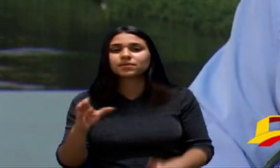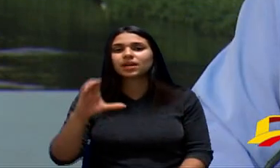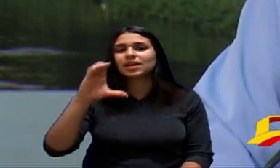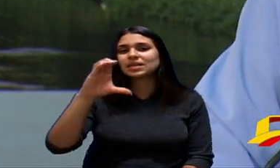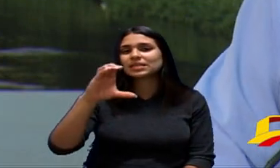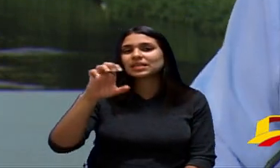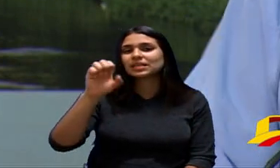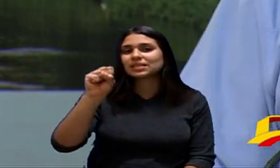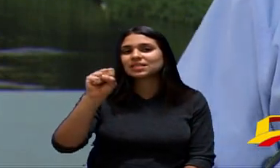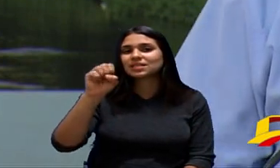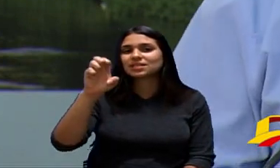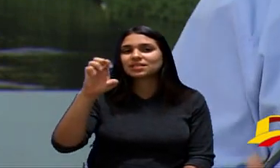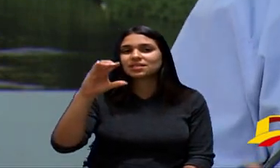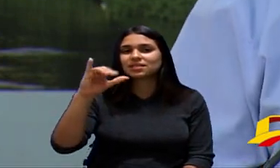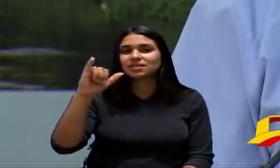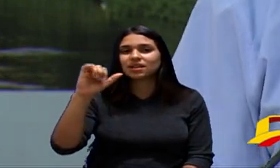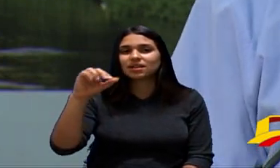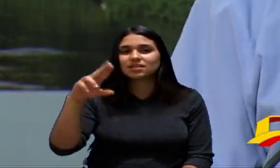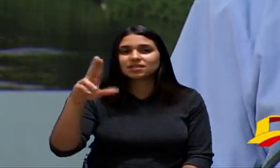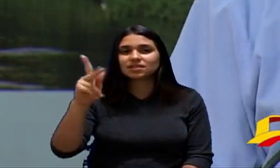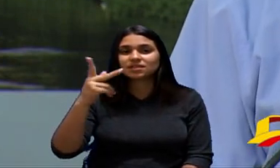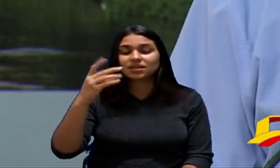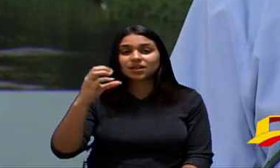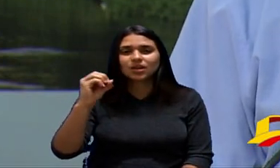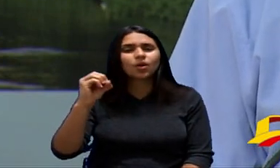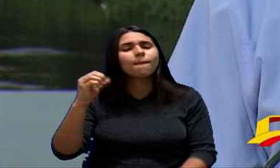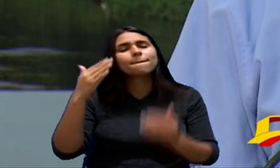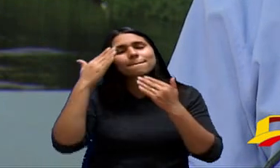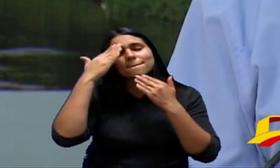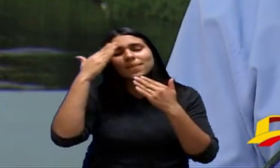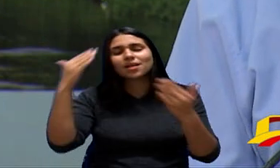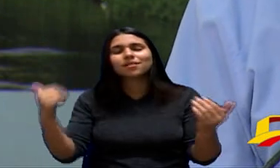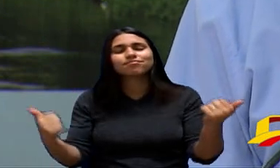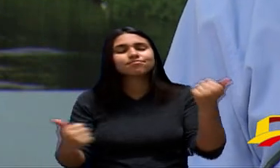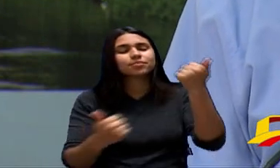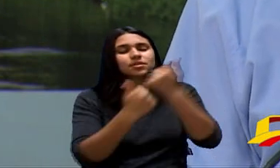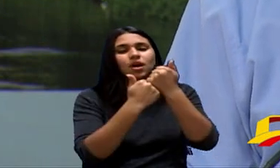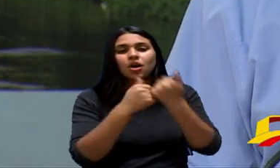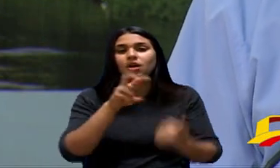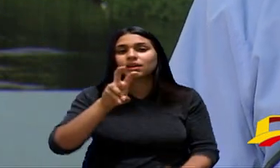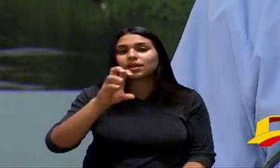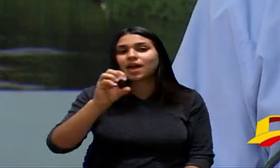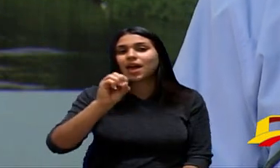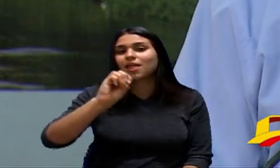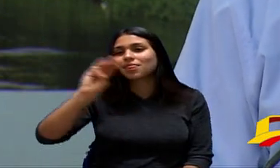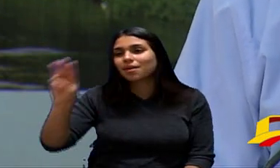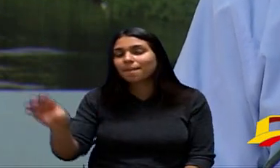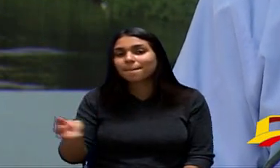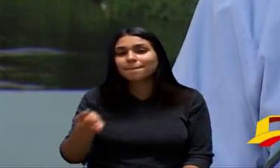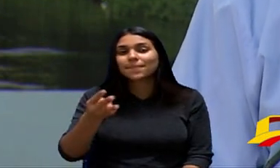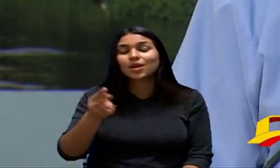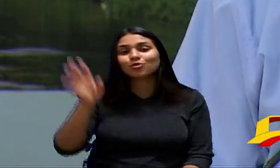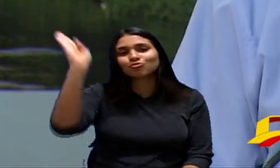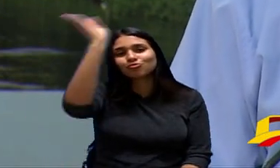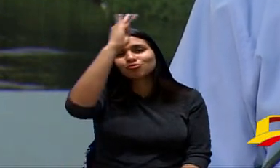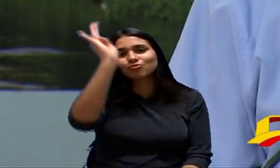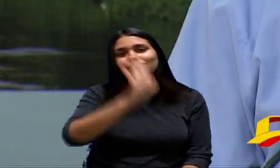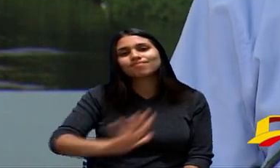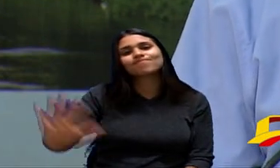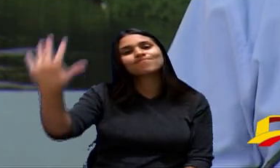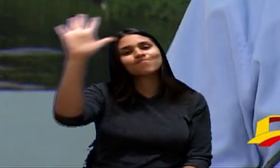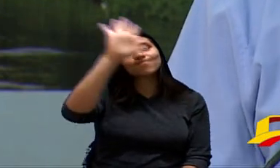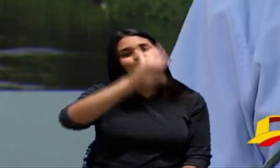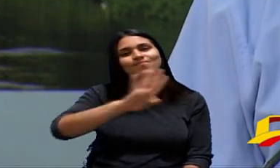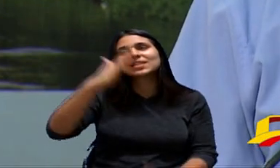Cezinha Madureira E Já Também Agradecer Pelo Apoio Os 500 Mil Trabalhadores Do Brasil Agradecem Porque